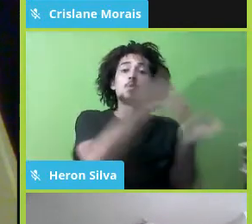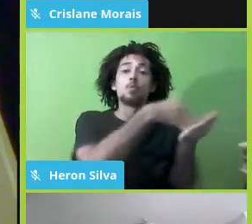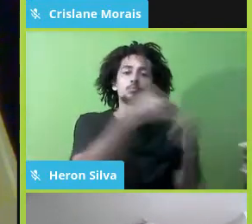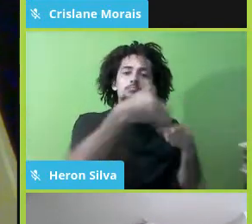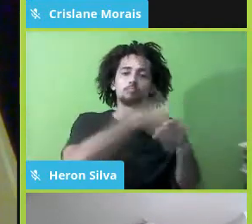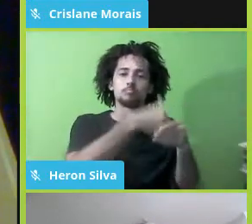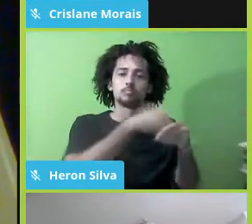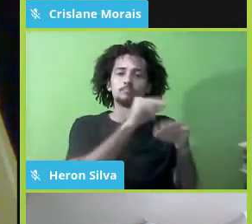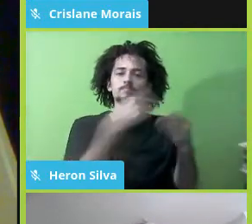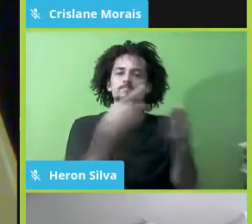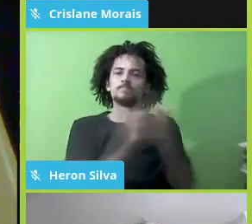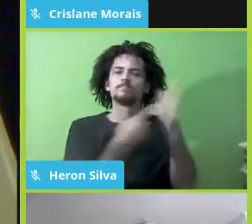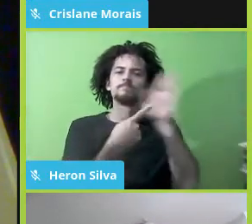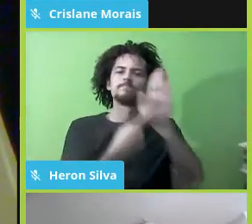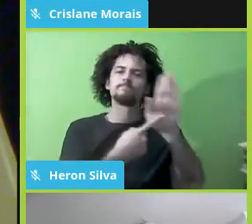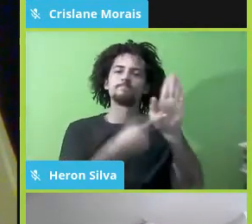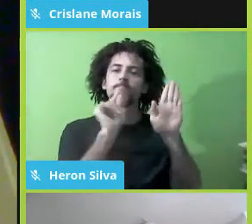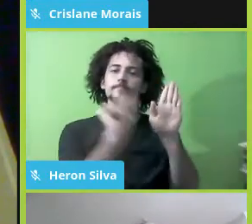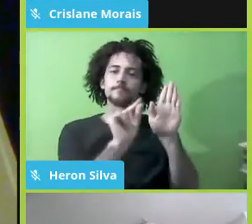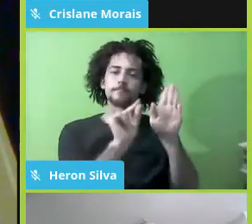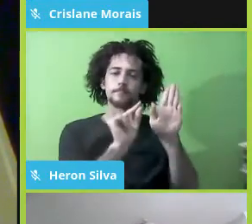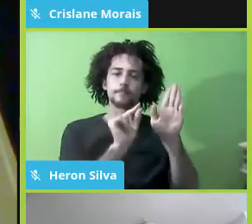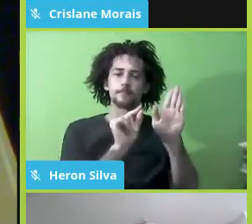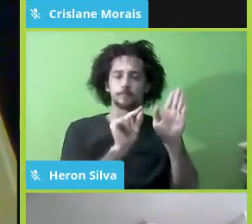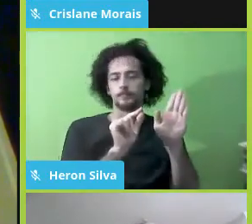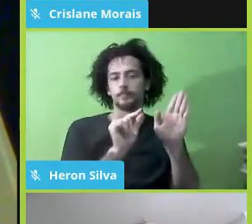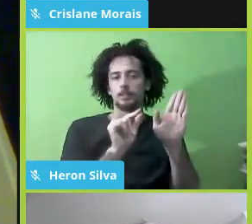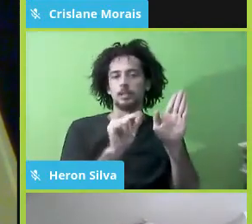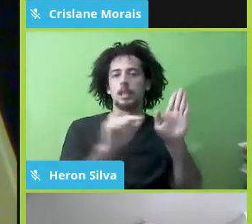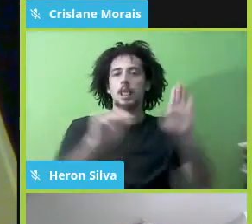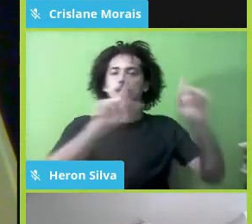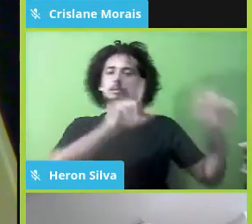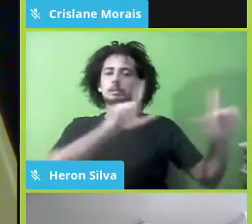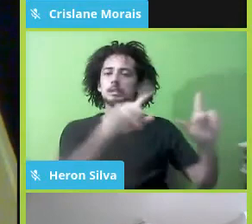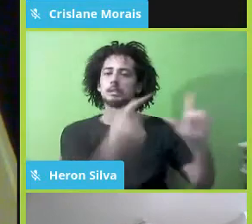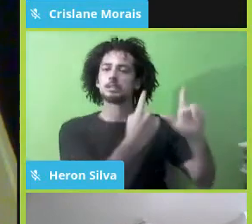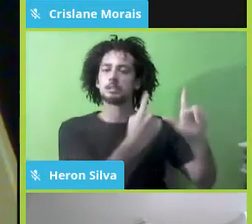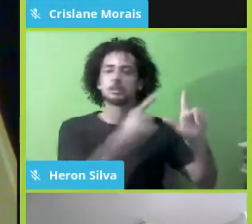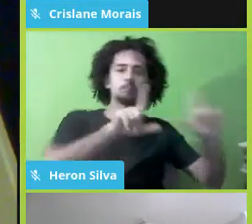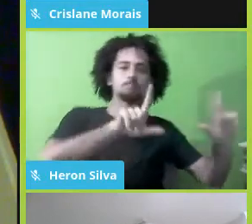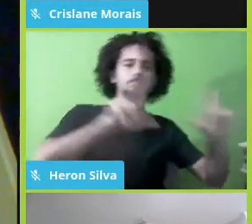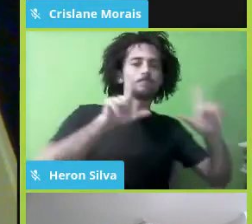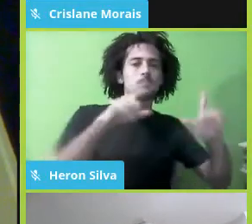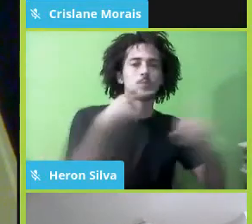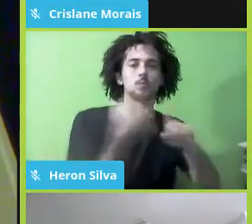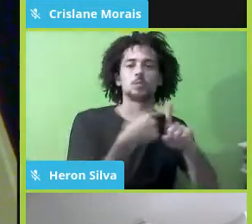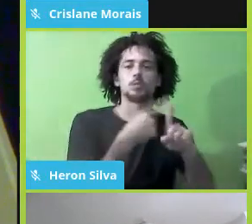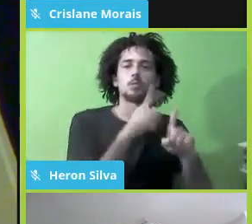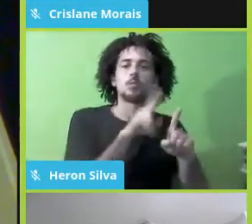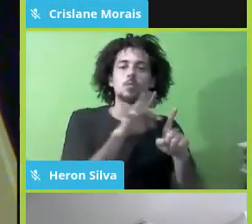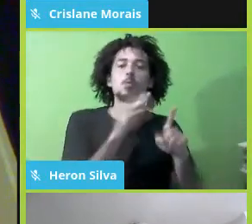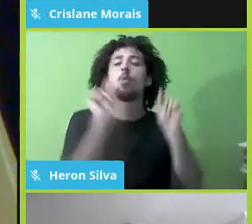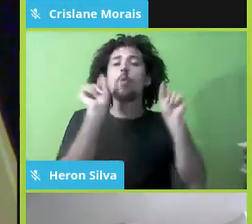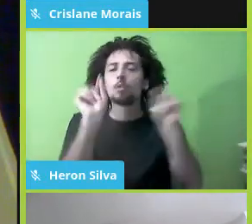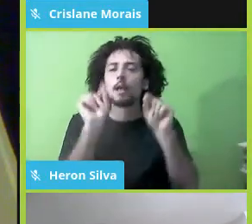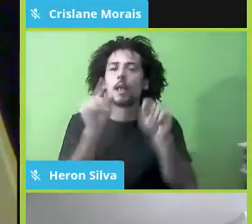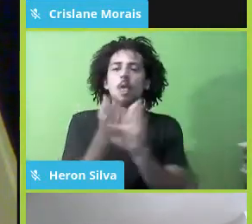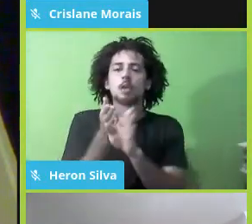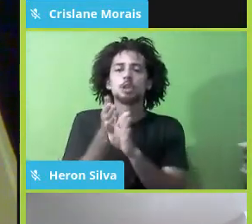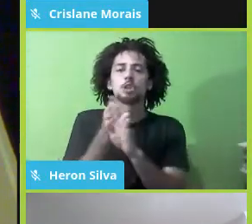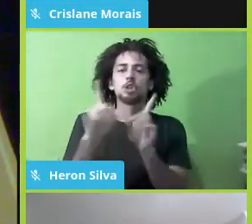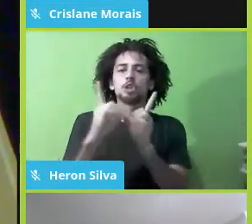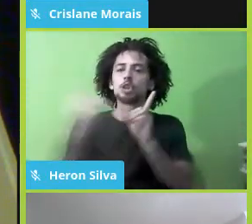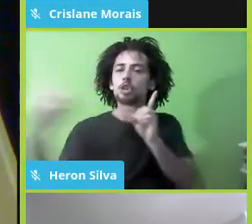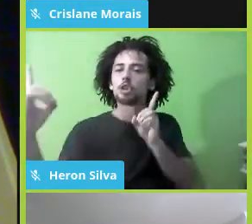tela para a democracia, o que é estar distante, o que é acabar qualquer noção de respeito,